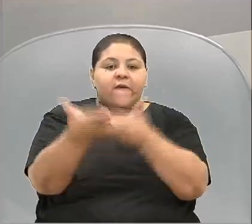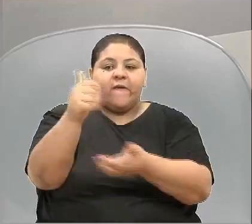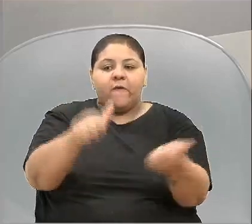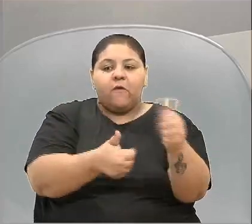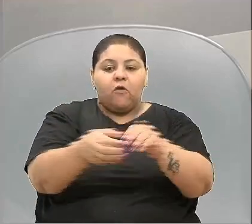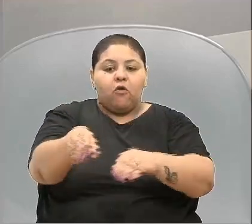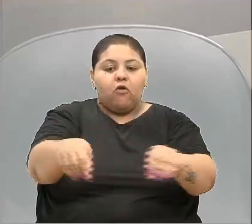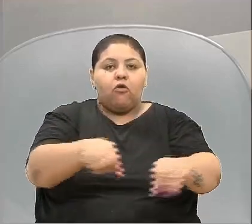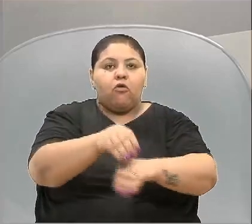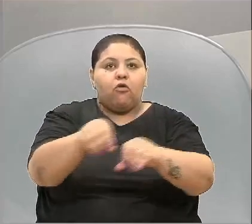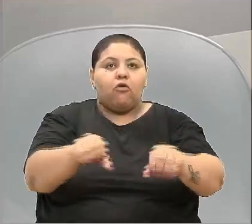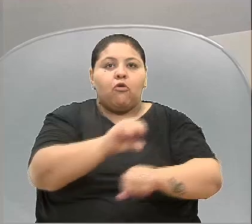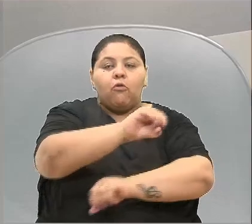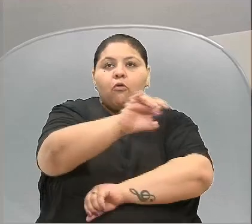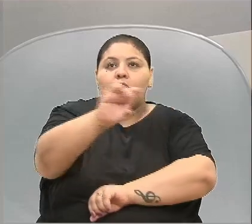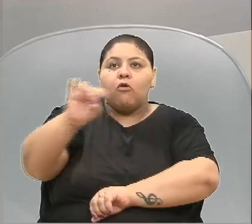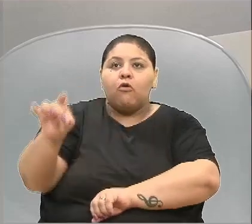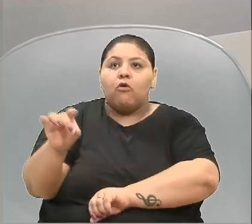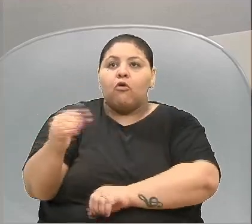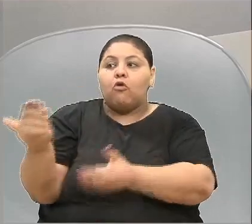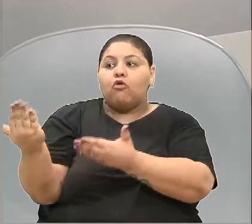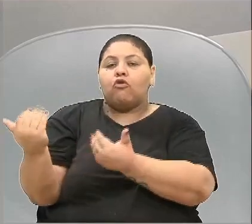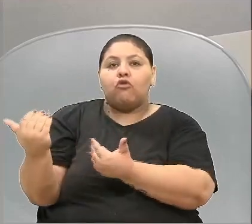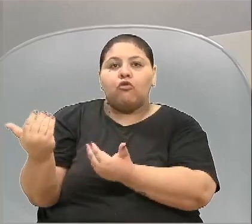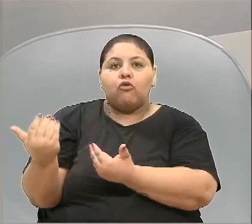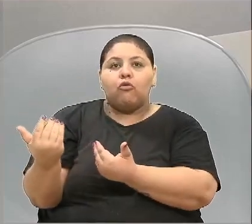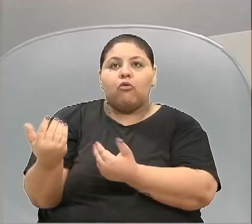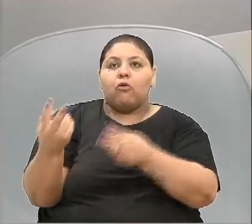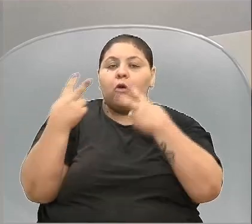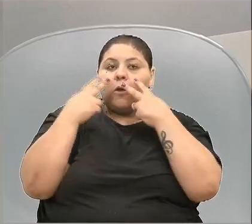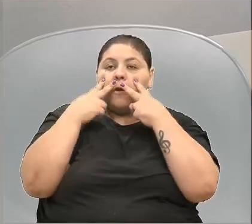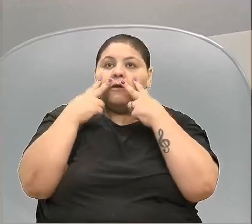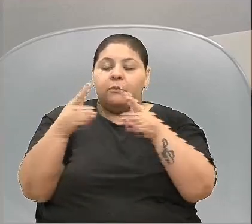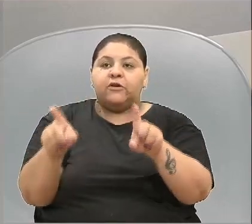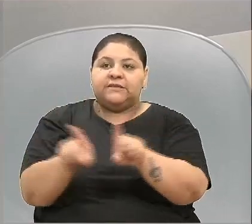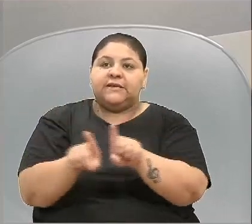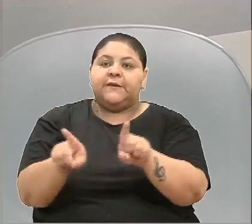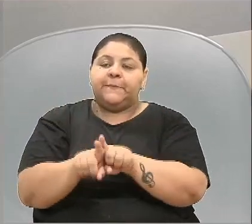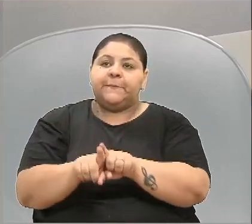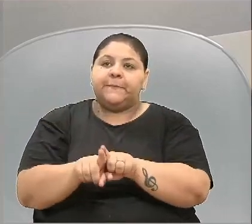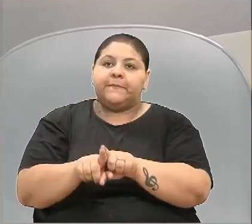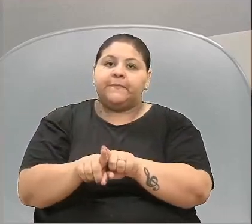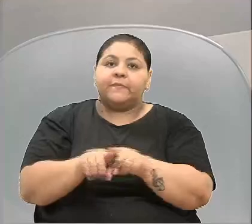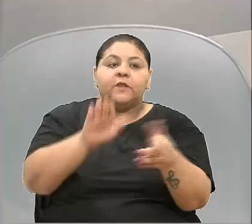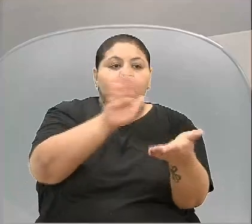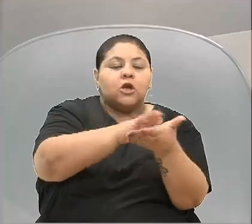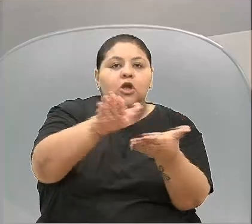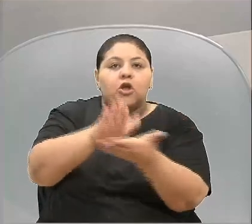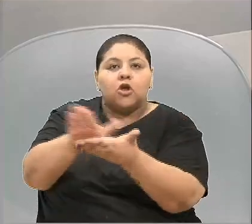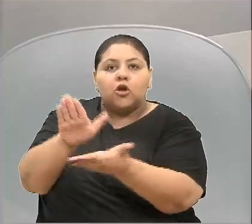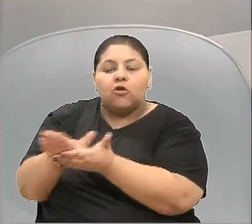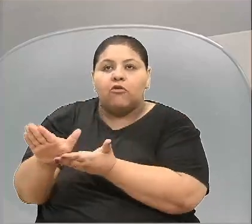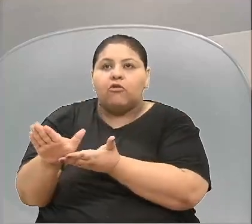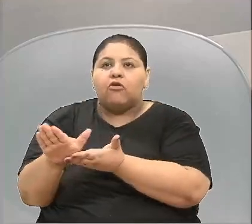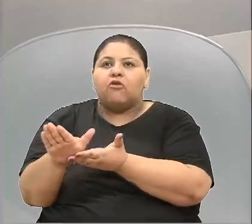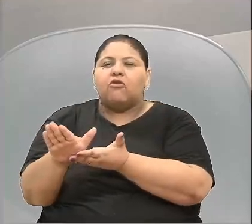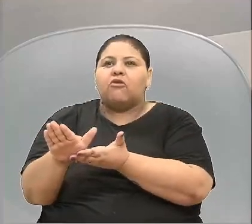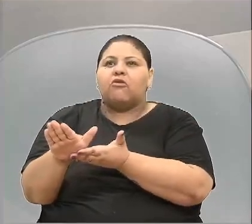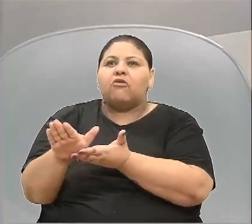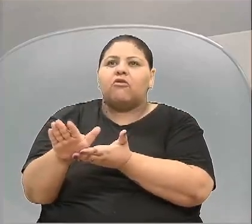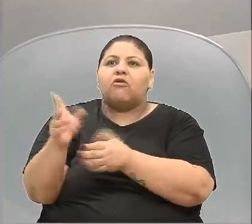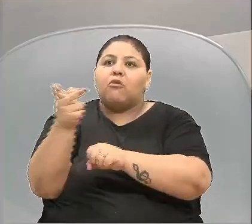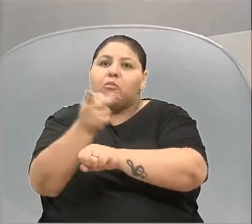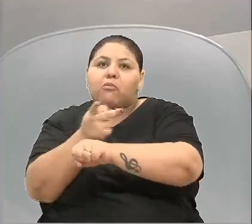solo, para que cada vez mais o jovem veja ali que há produção, sim, se você buscar as